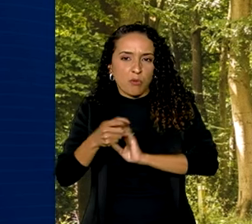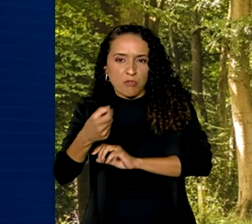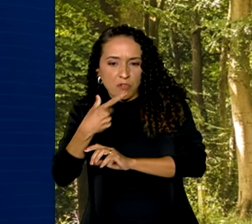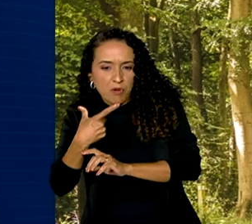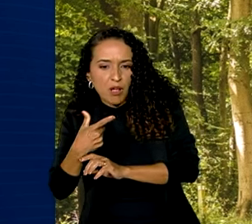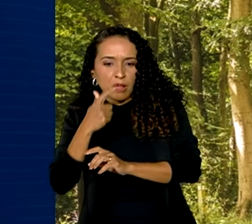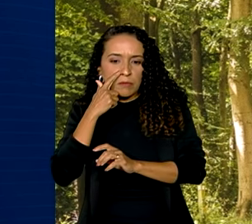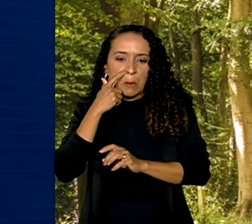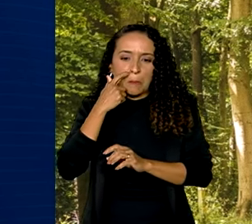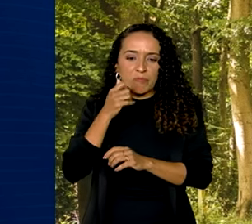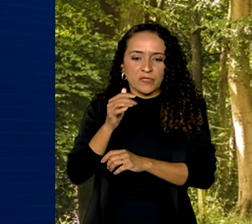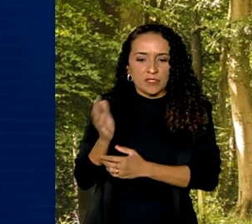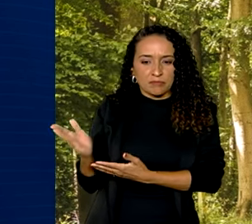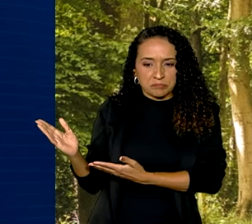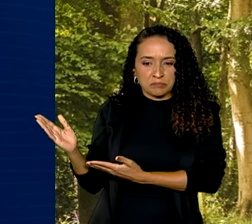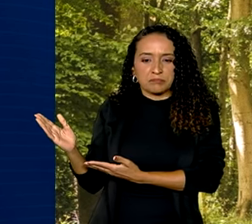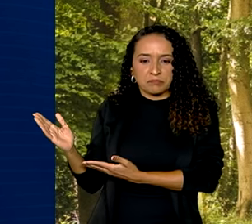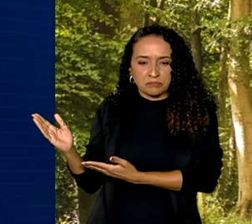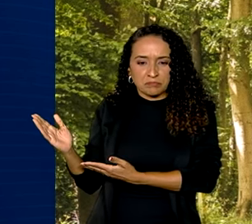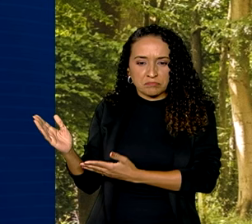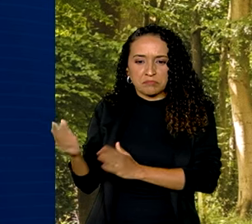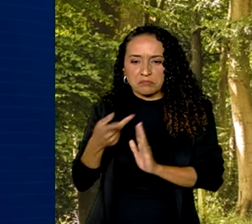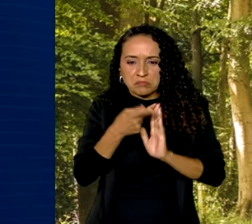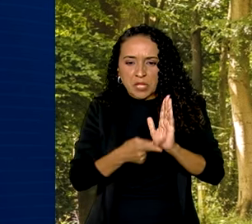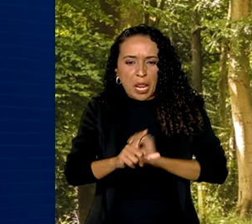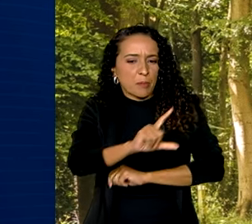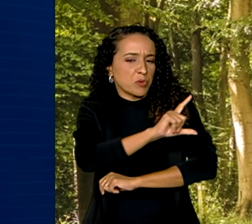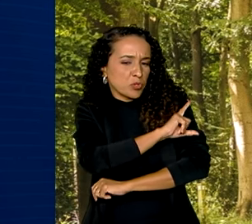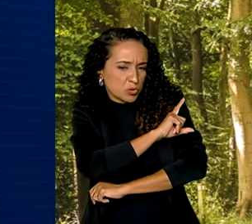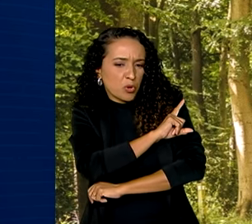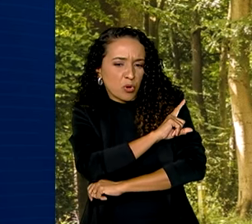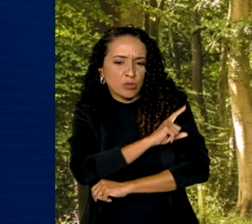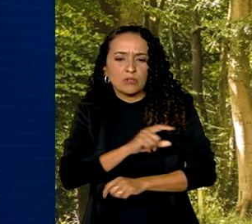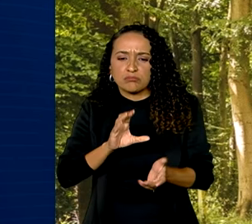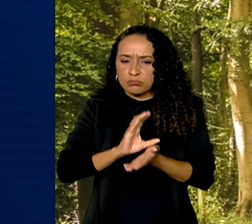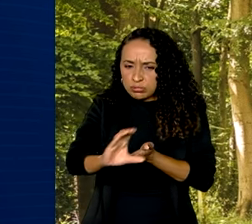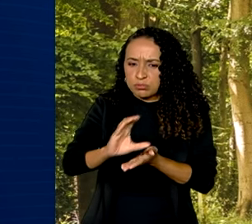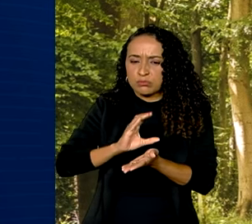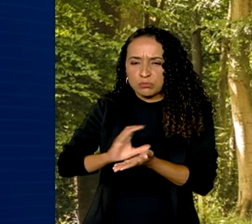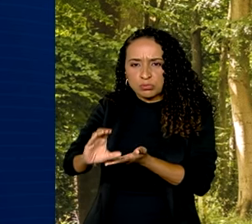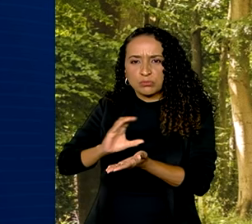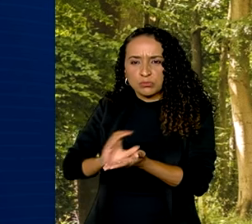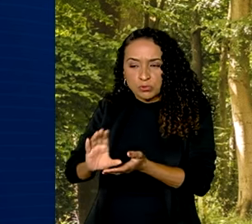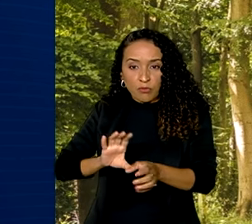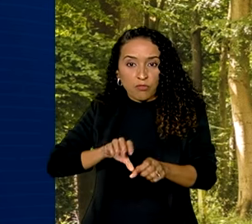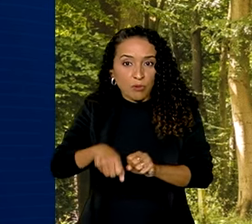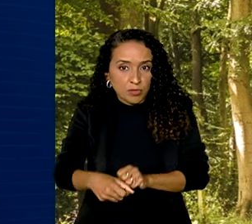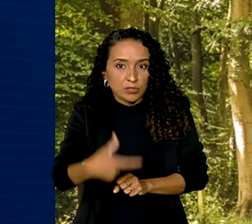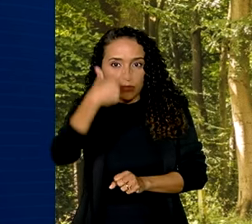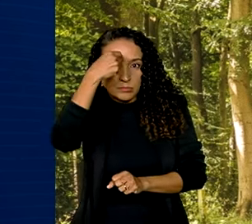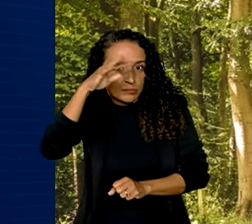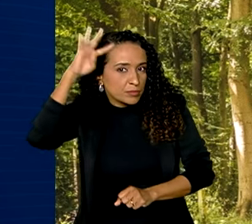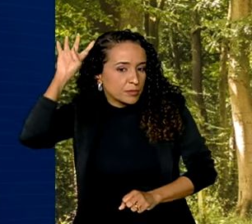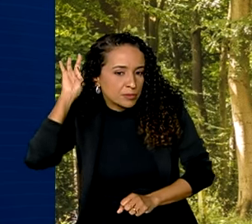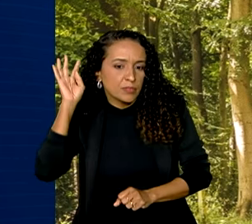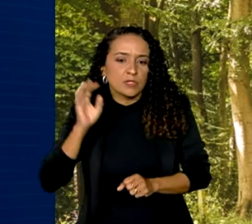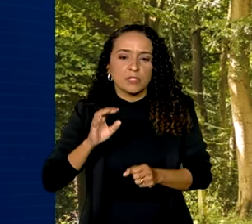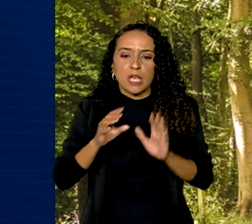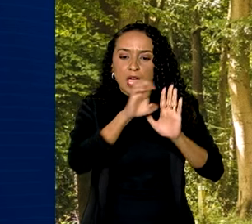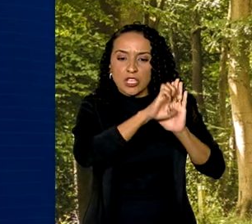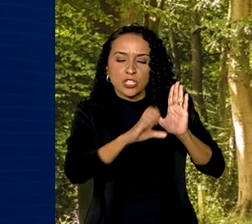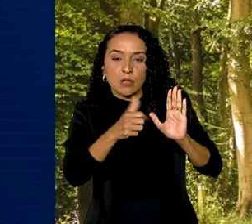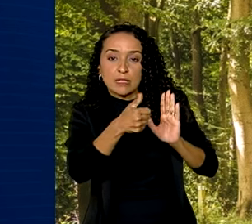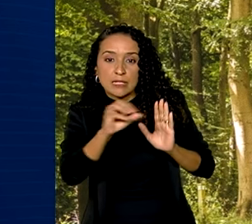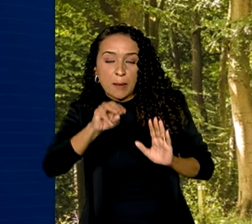infovias de fibra ótica, projetos para laboratórios e investimentos na formação acadêmica, como edital de R 100 milhões